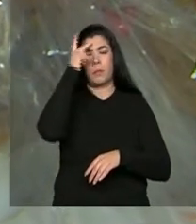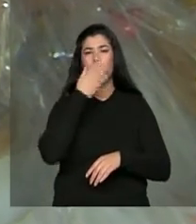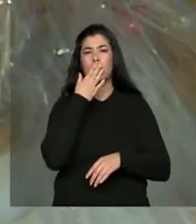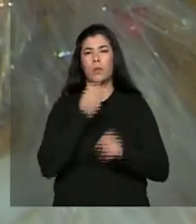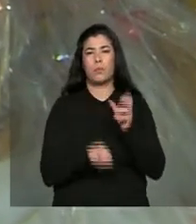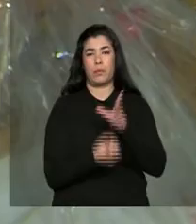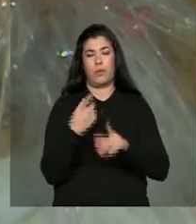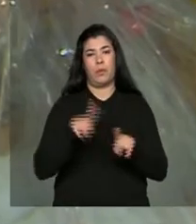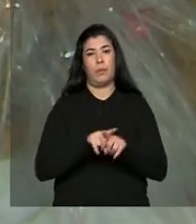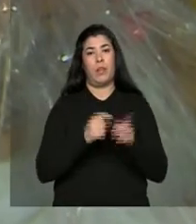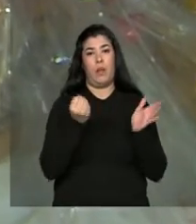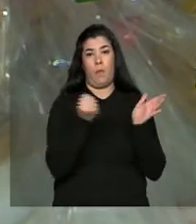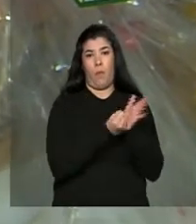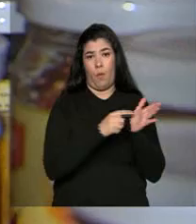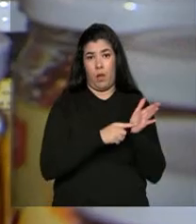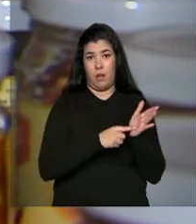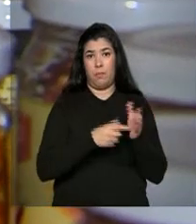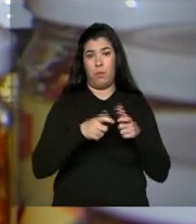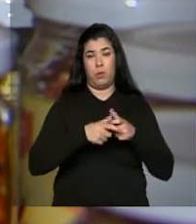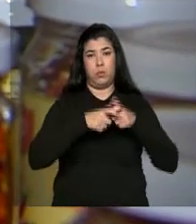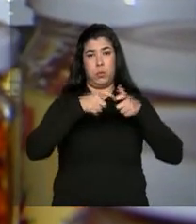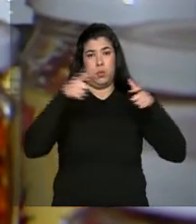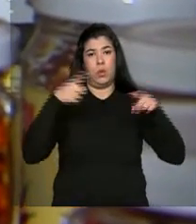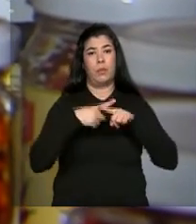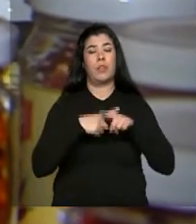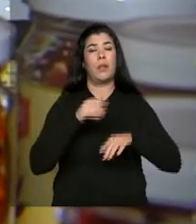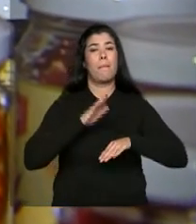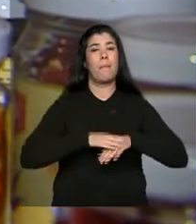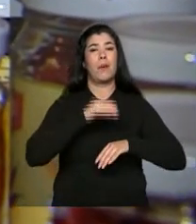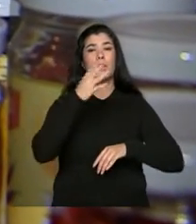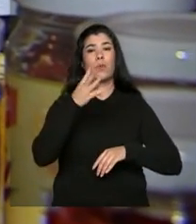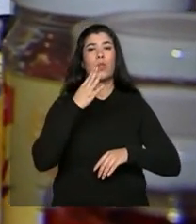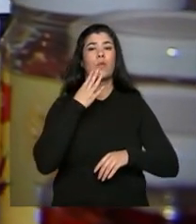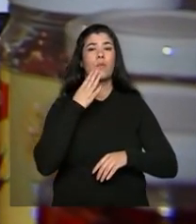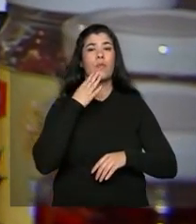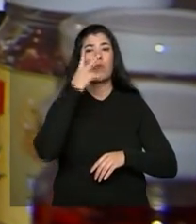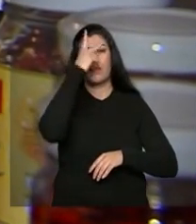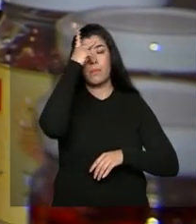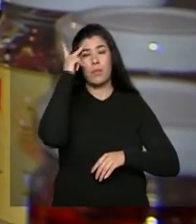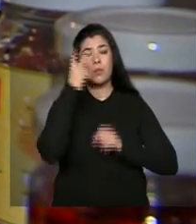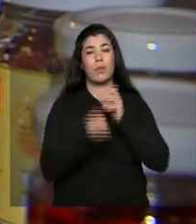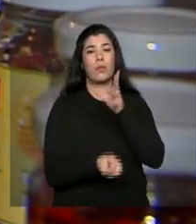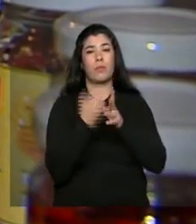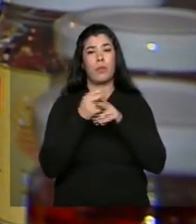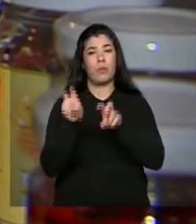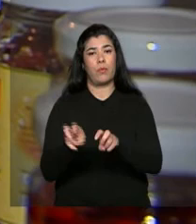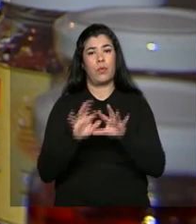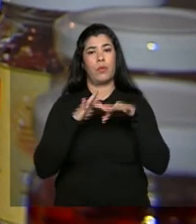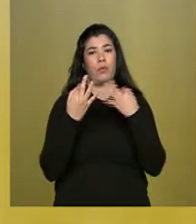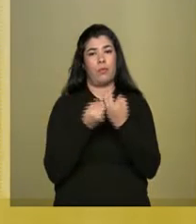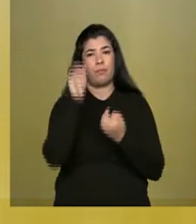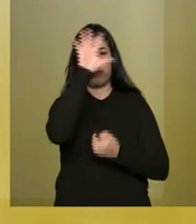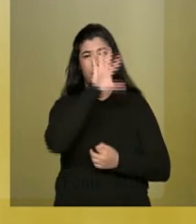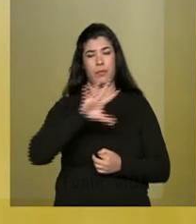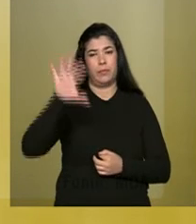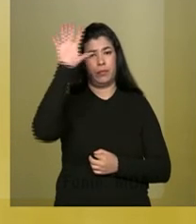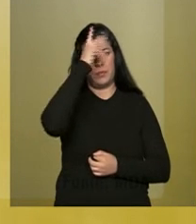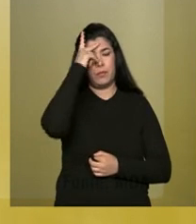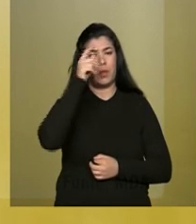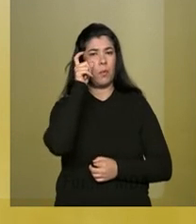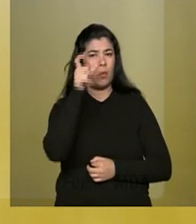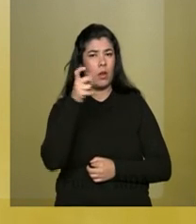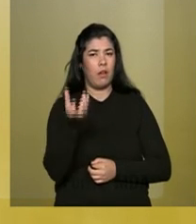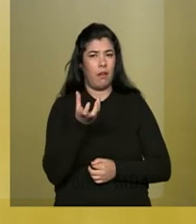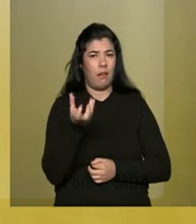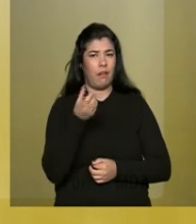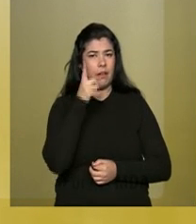certificação pode crescer ainda mais, já que são mais de 4 milhões de produtores familiares no país. Os interessados